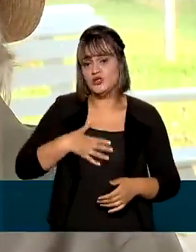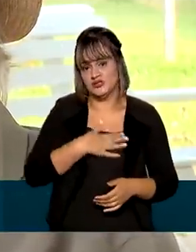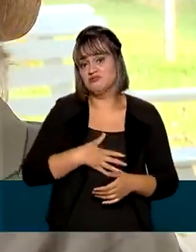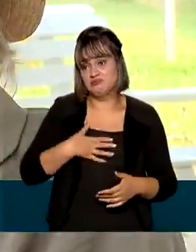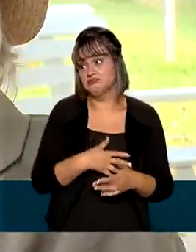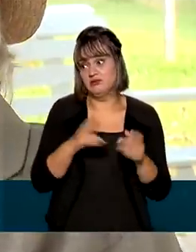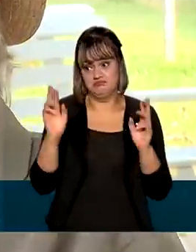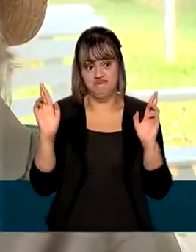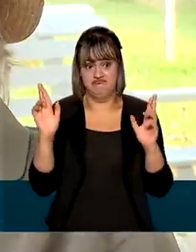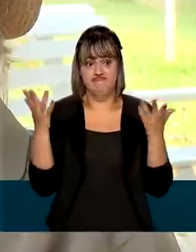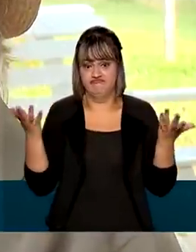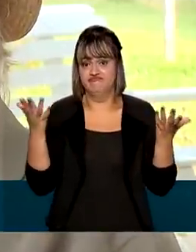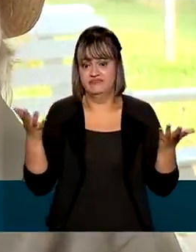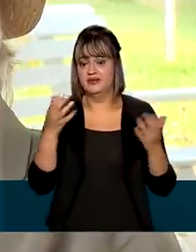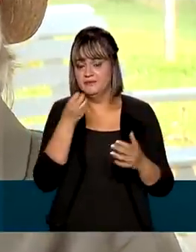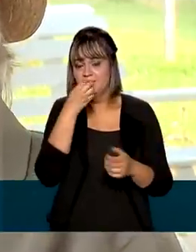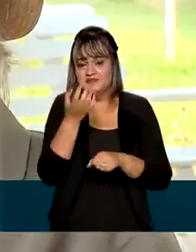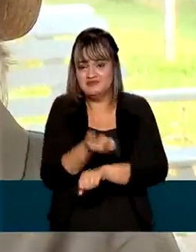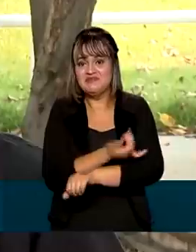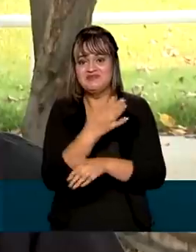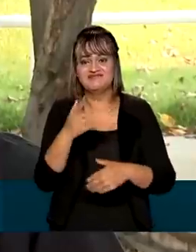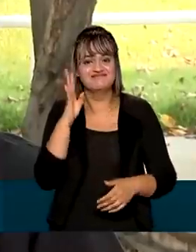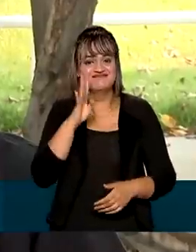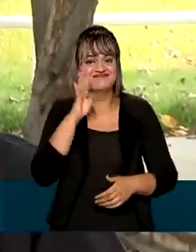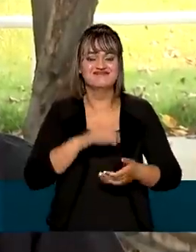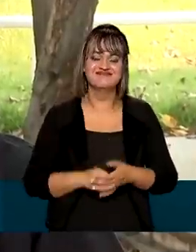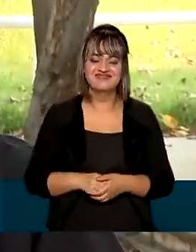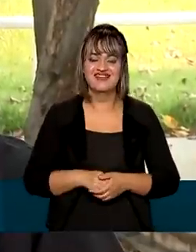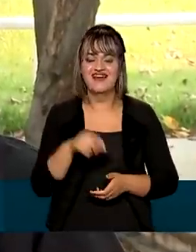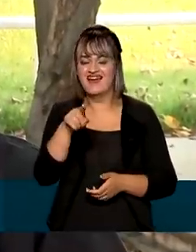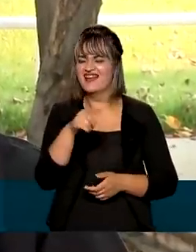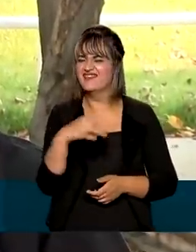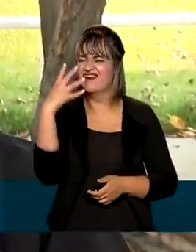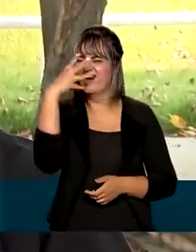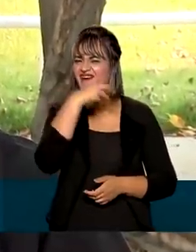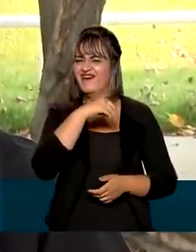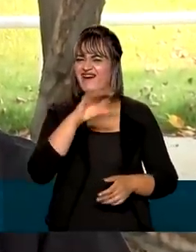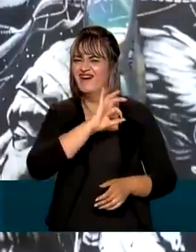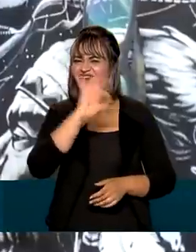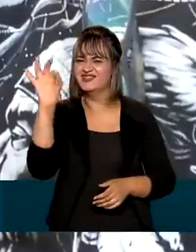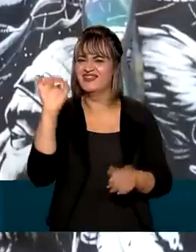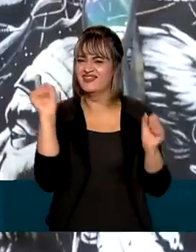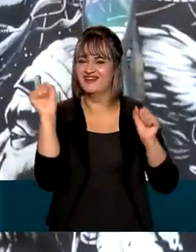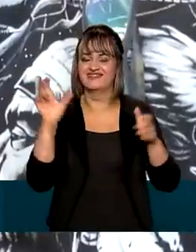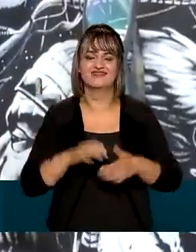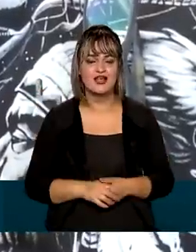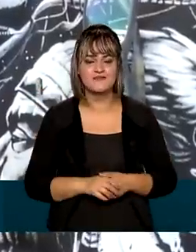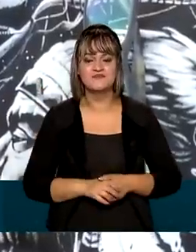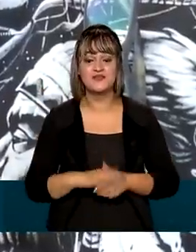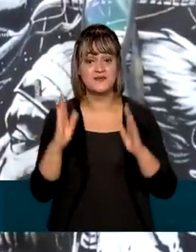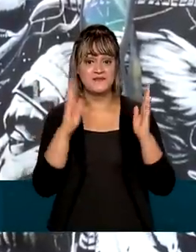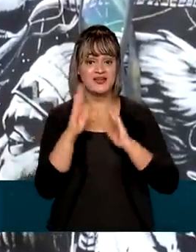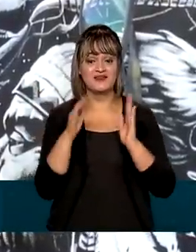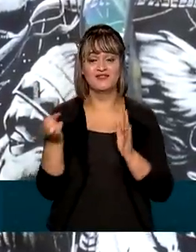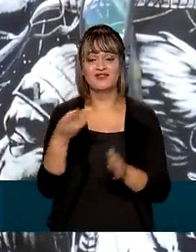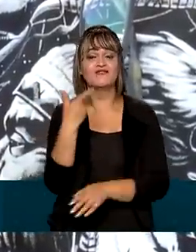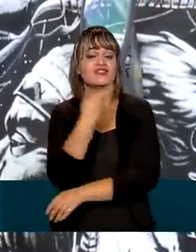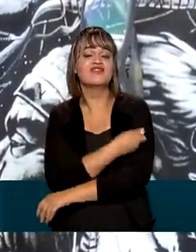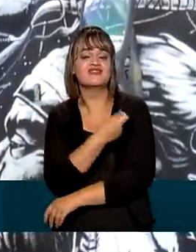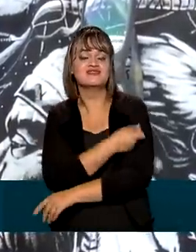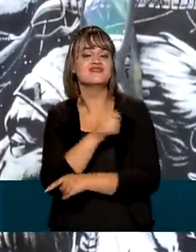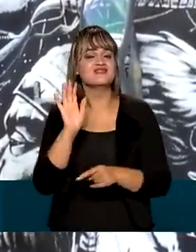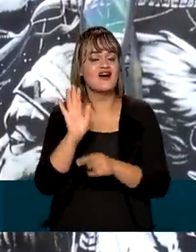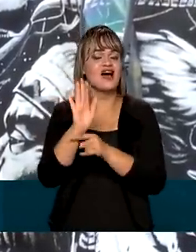com emoção muito legal. Uma beleza, sabe? Adorei. A nova etapa da vacinação também vai